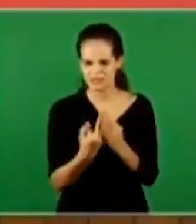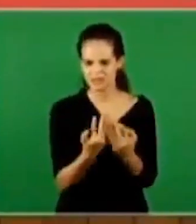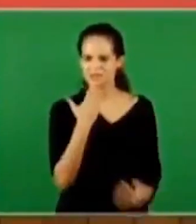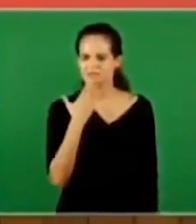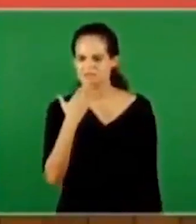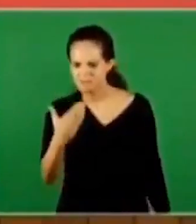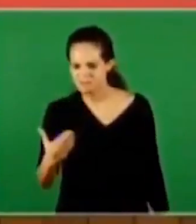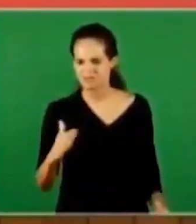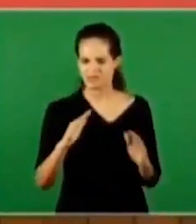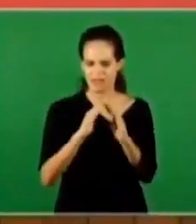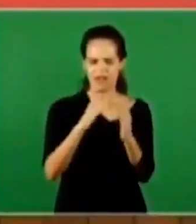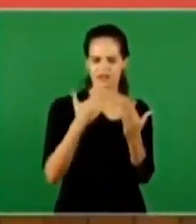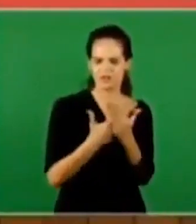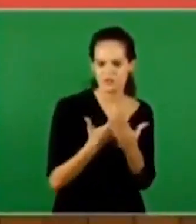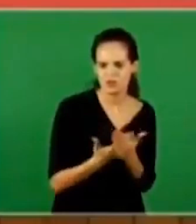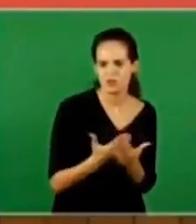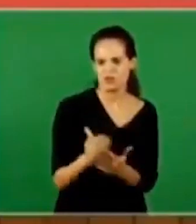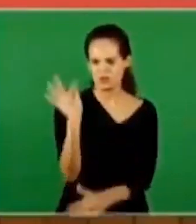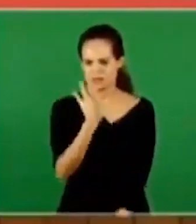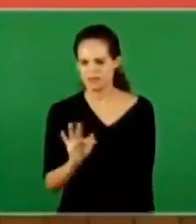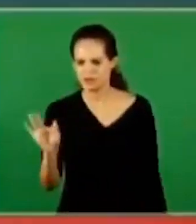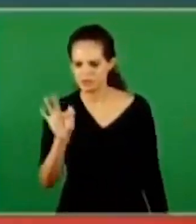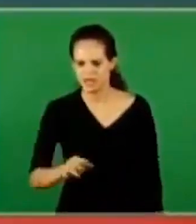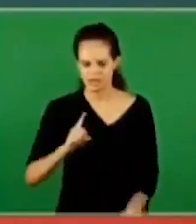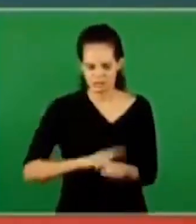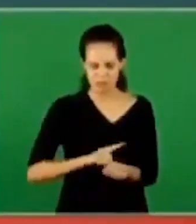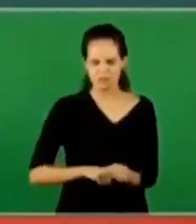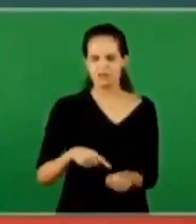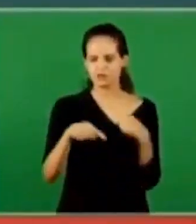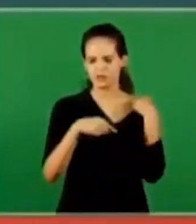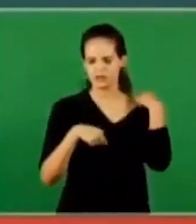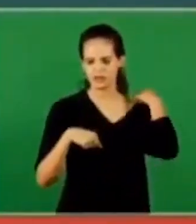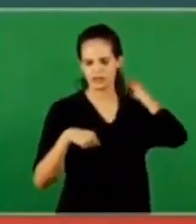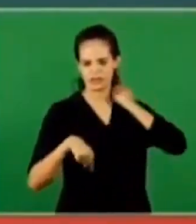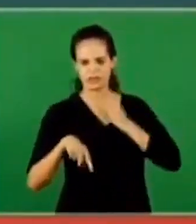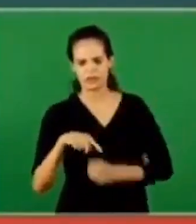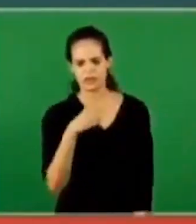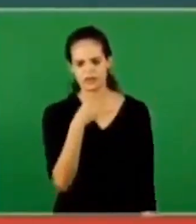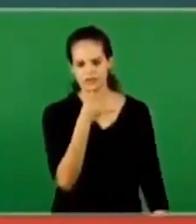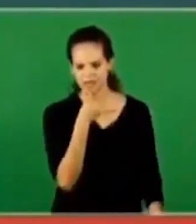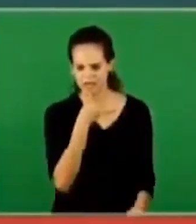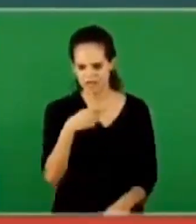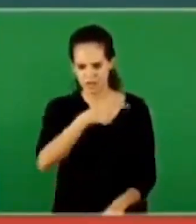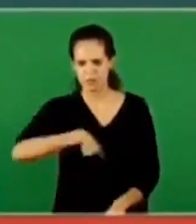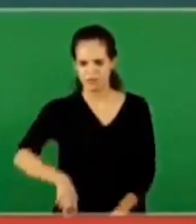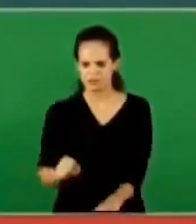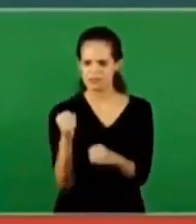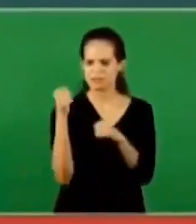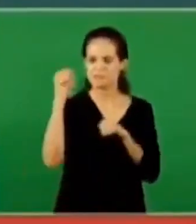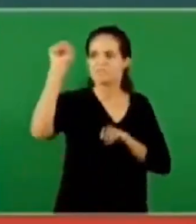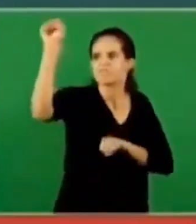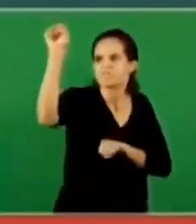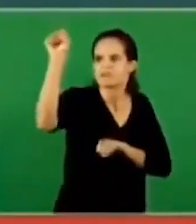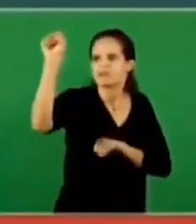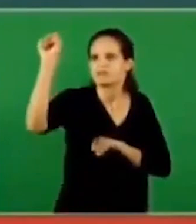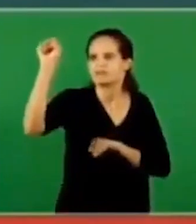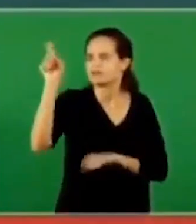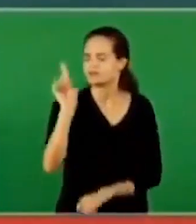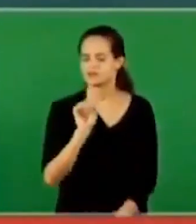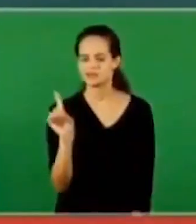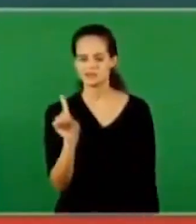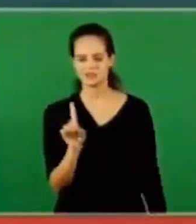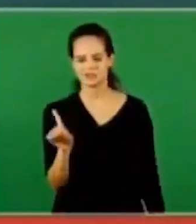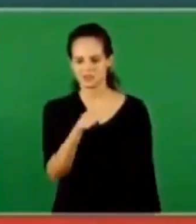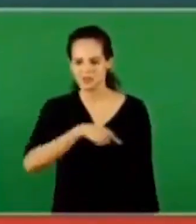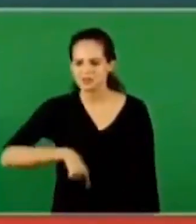sua escola. Ele intercede nas nossas fraquezas. Não somos super homens. Não somos super servos. Nós somos